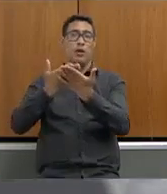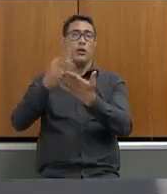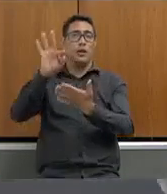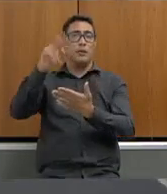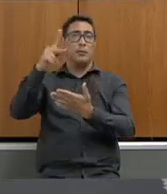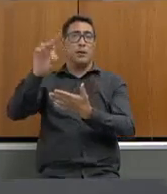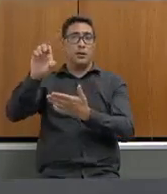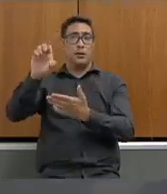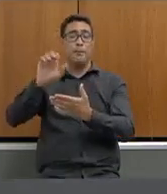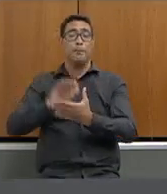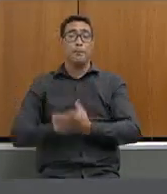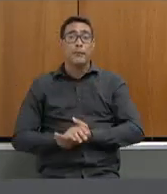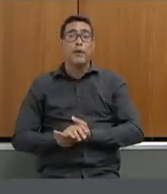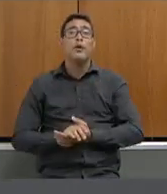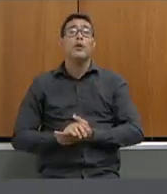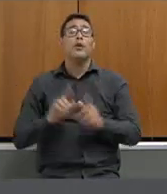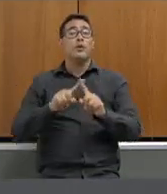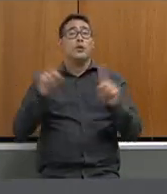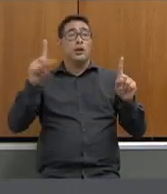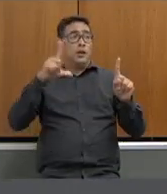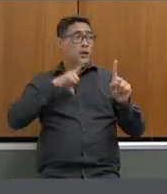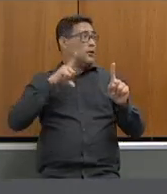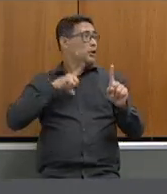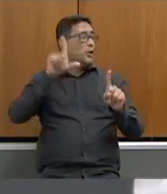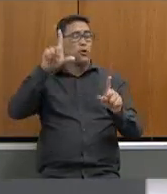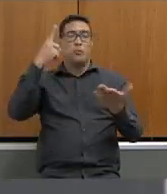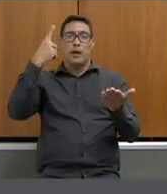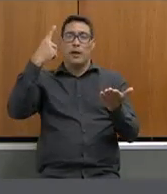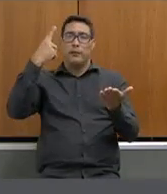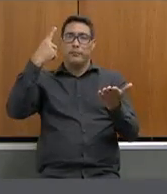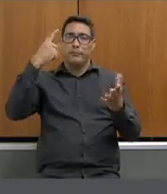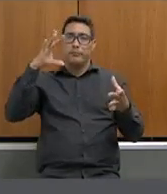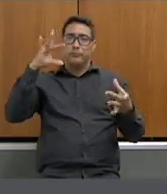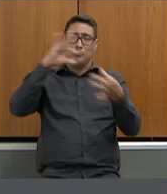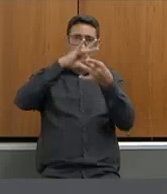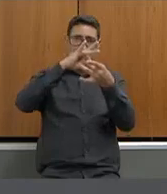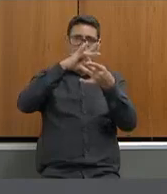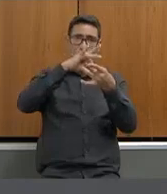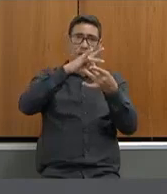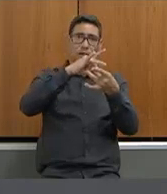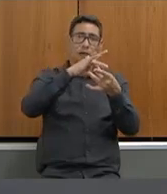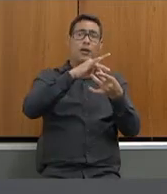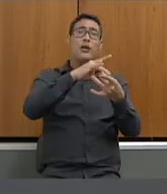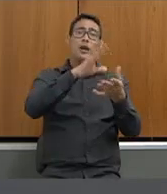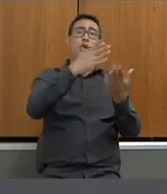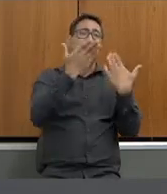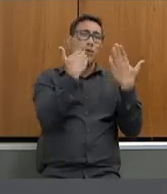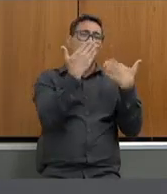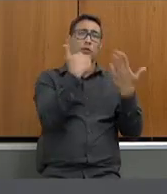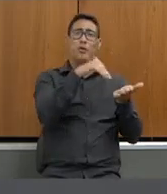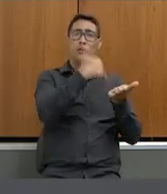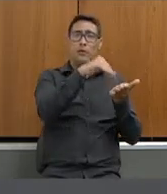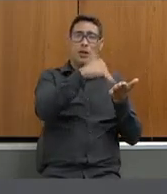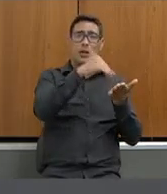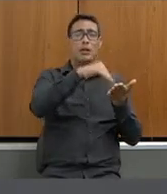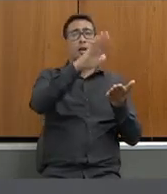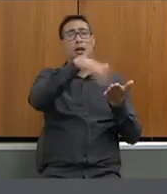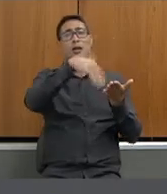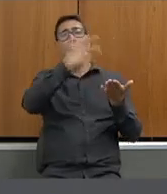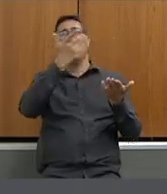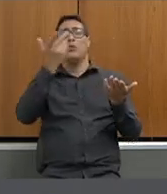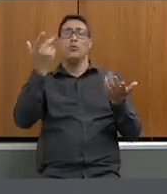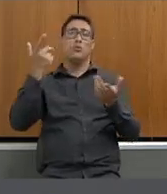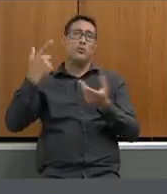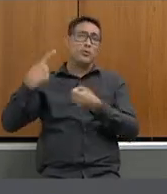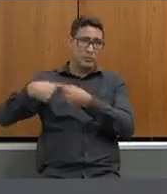deputado que nós tivemos uma grande parceria AMM Undime conversamos com secretários municipais diversas conversas